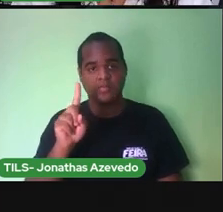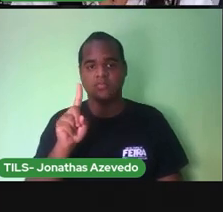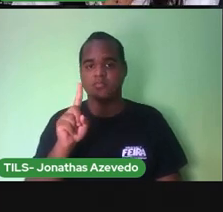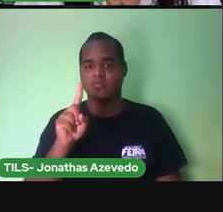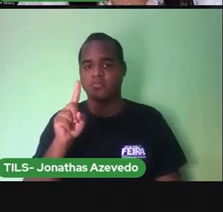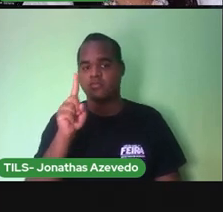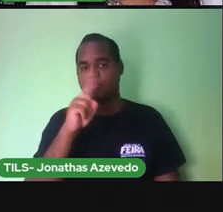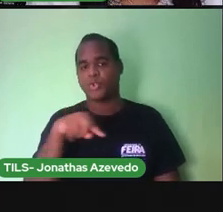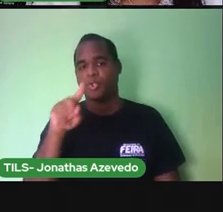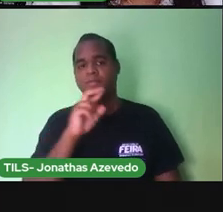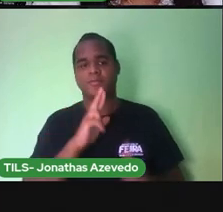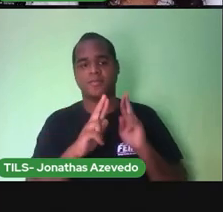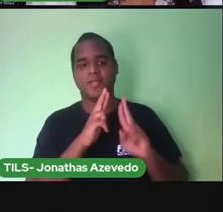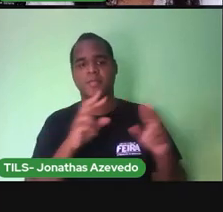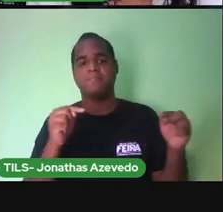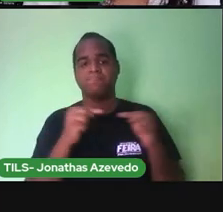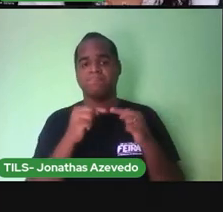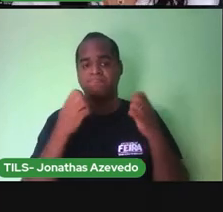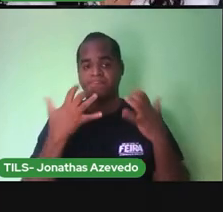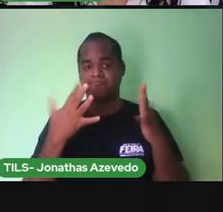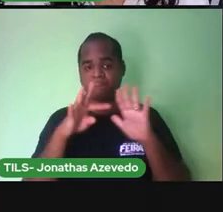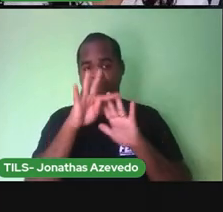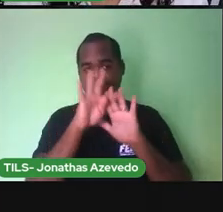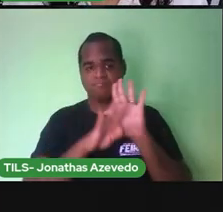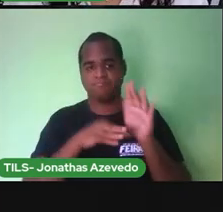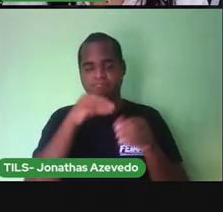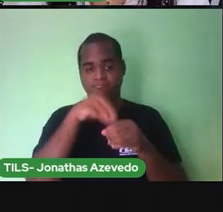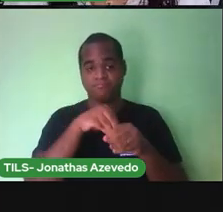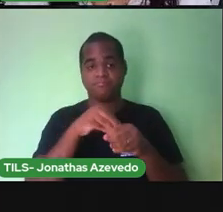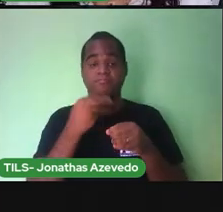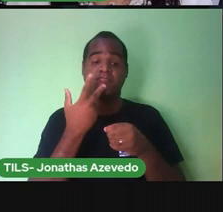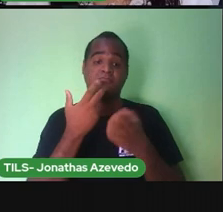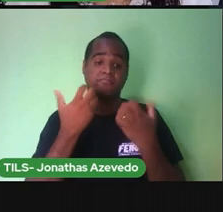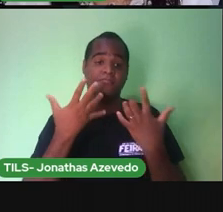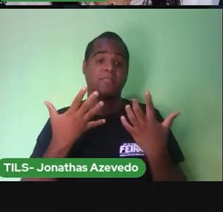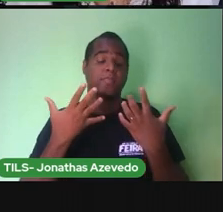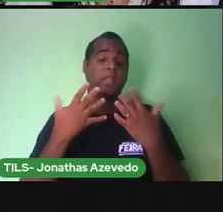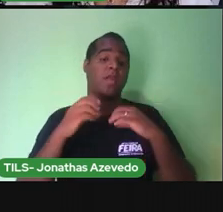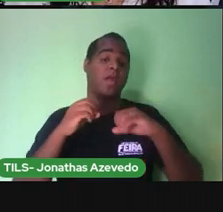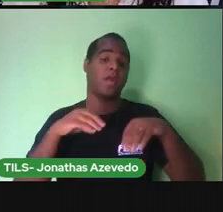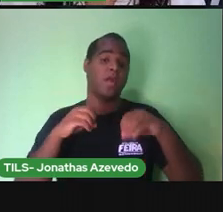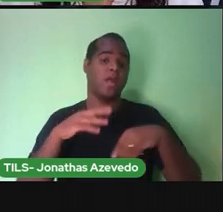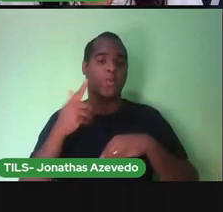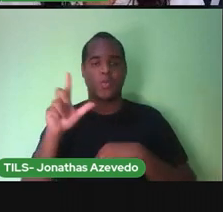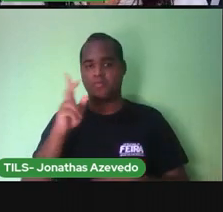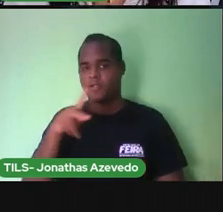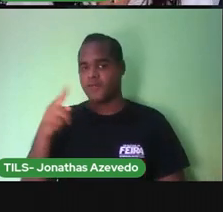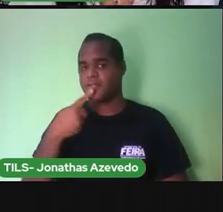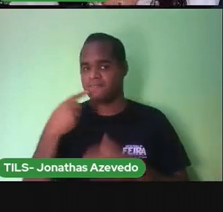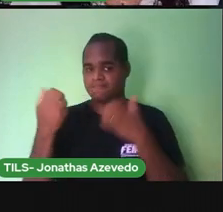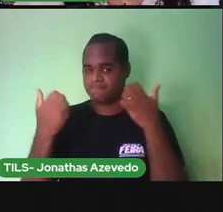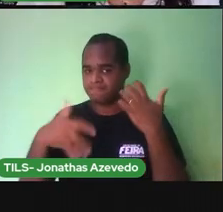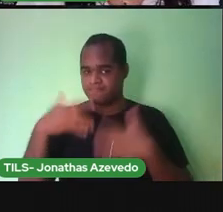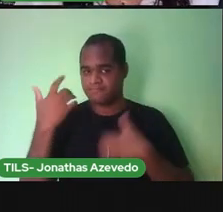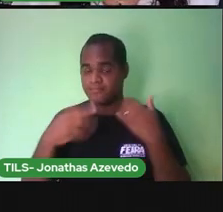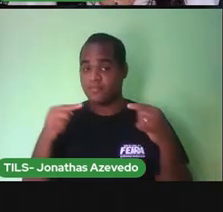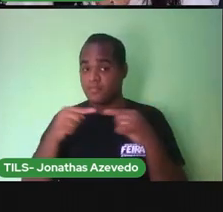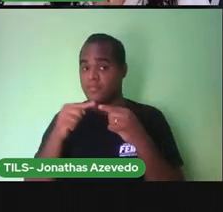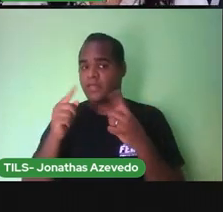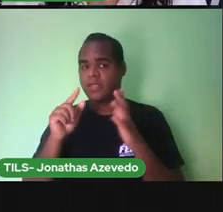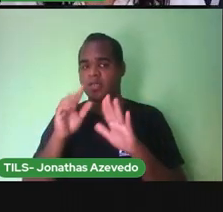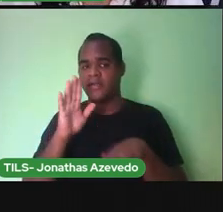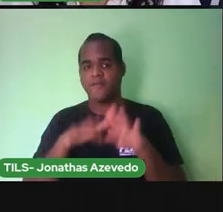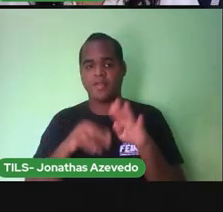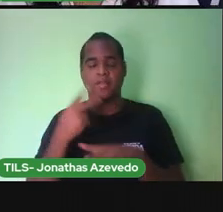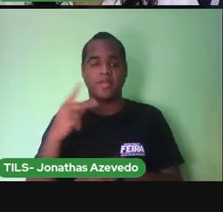e estão dentro do texto. Nas outras aulas, a Pró explicou assim. Todas as vezes que você